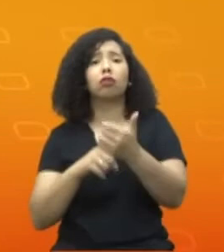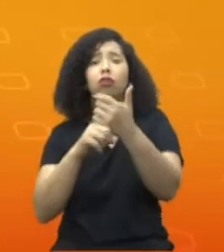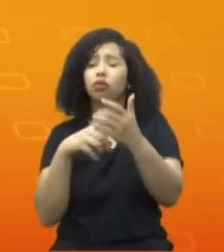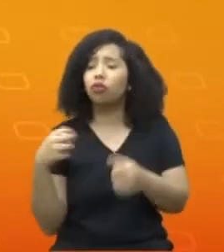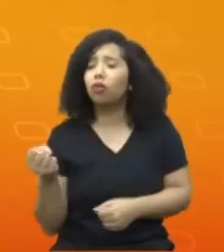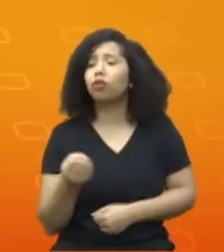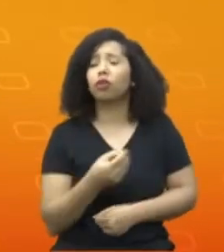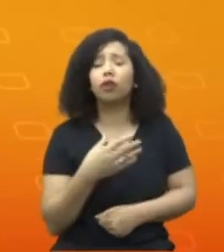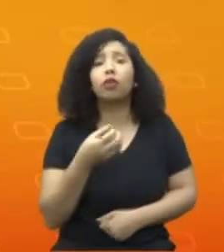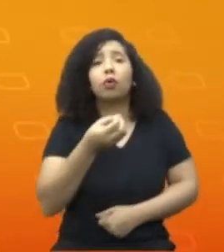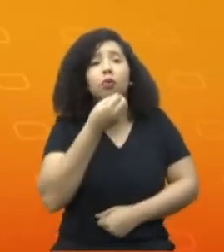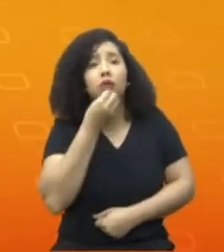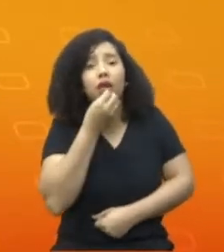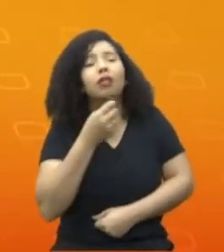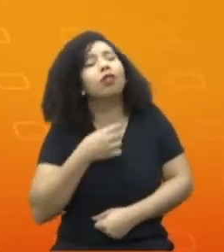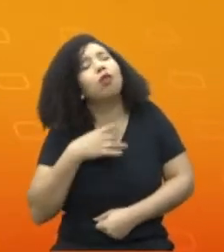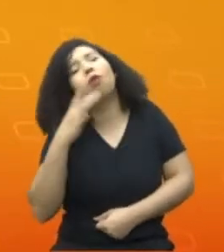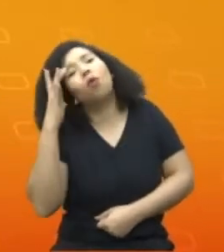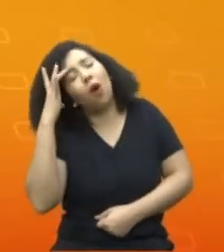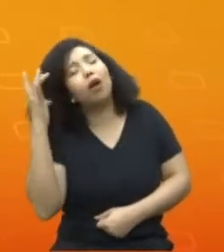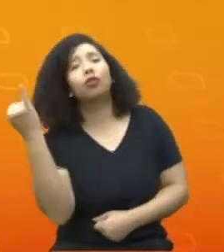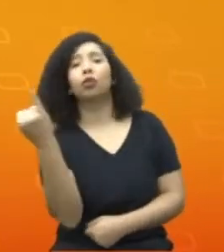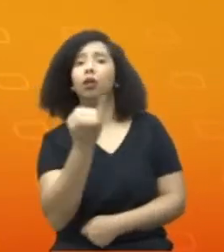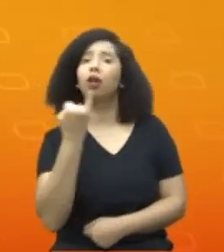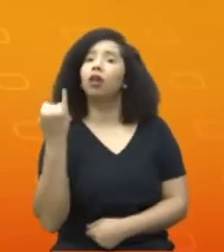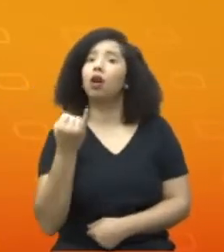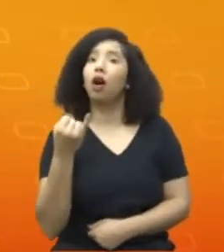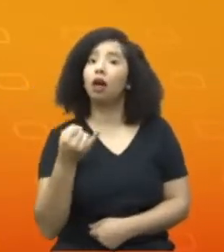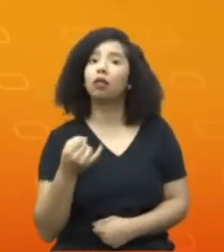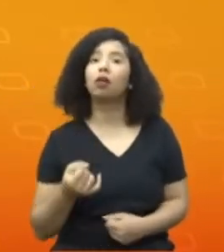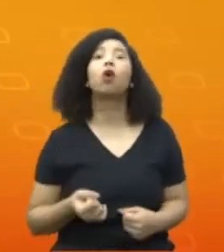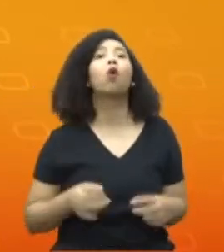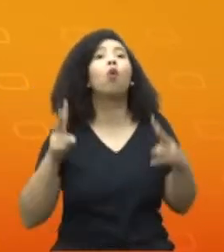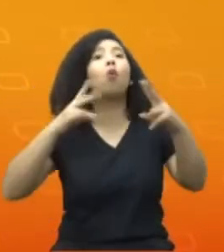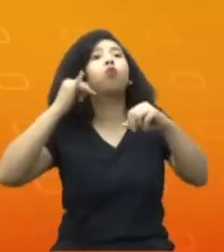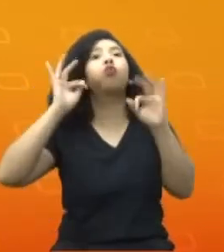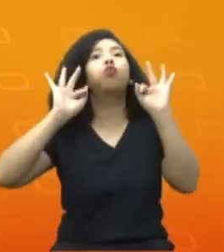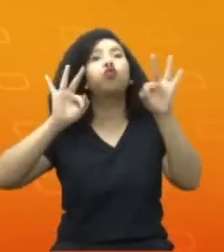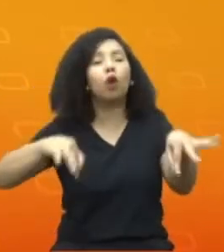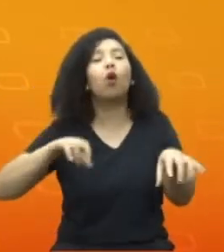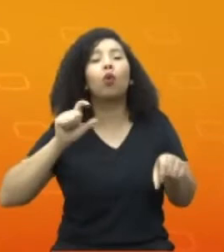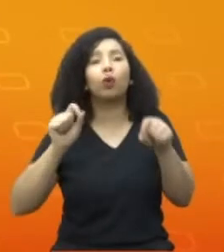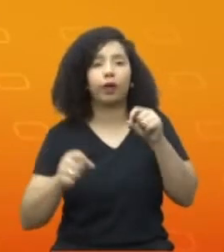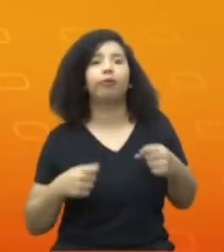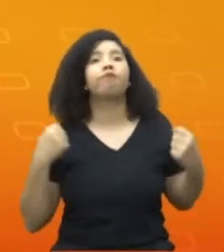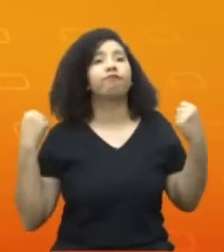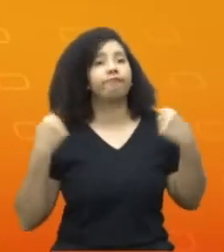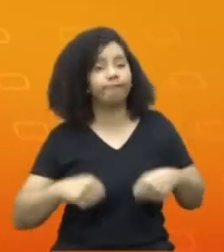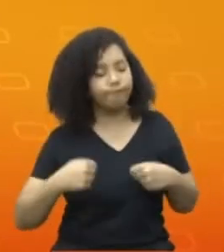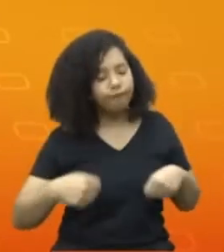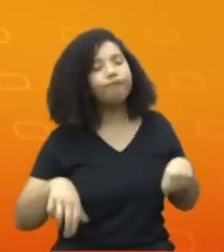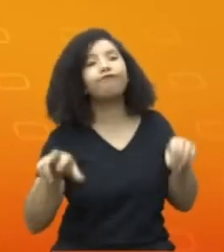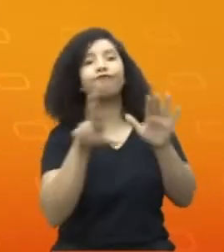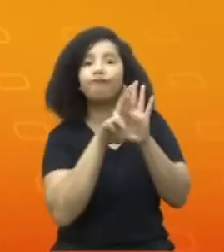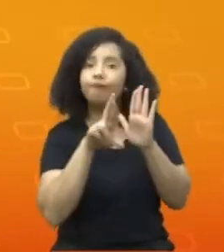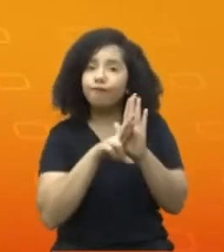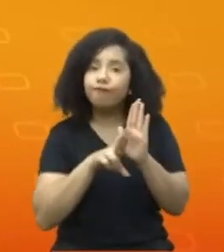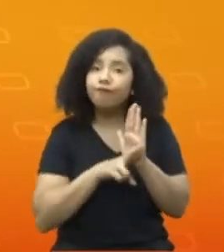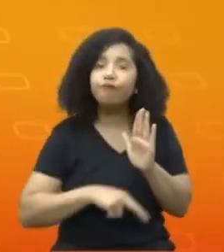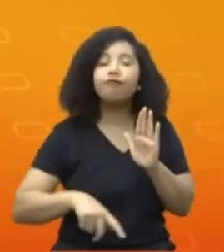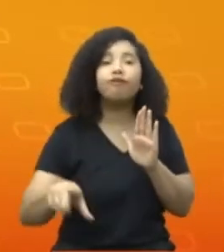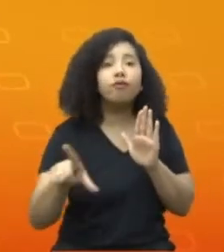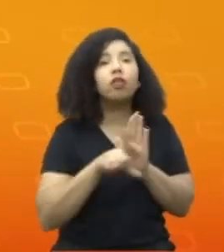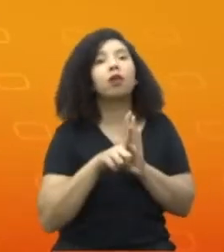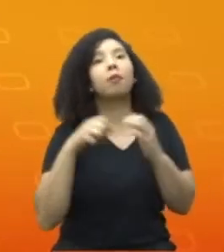e acho fundamental deixar como palavra final aqui a necessidade dessa regulamentação. acho que a